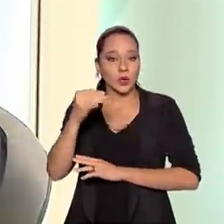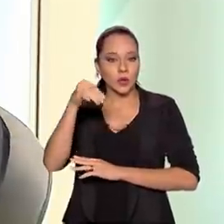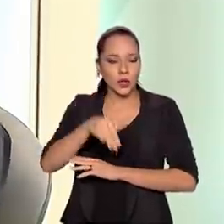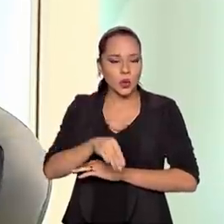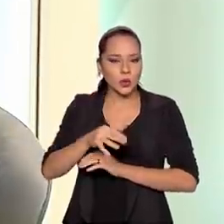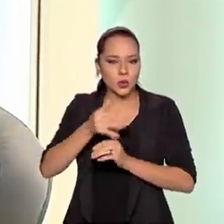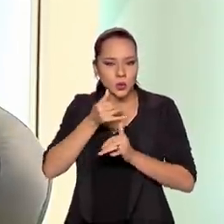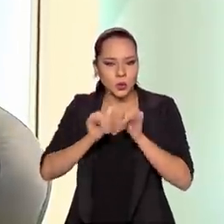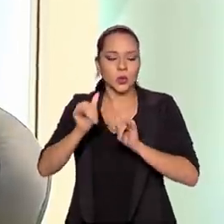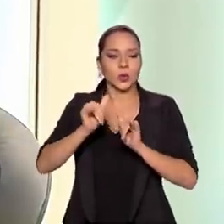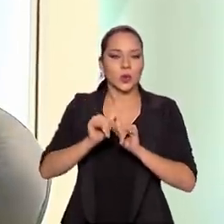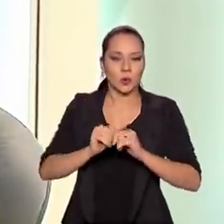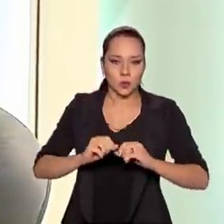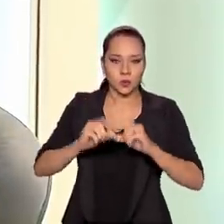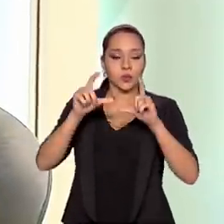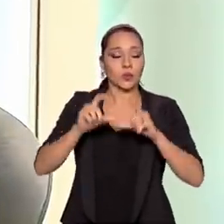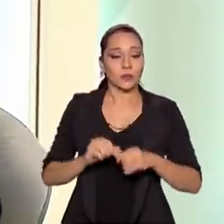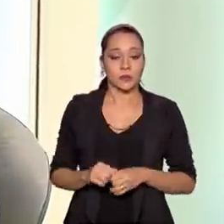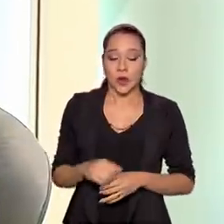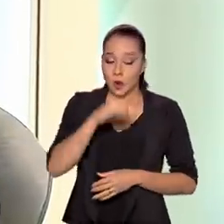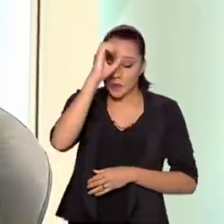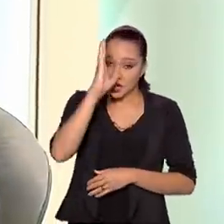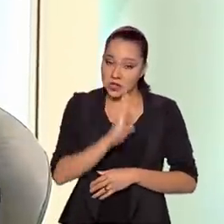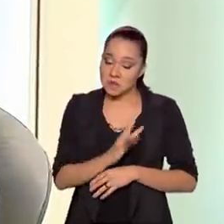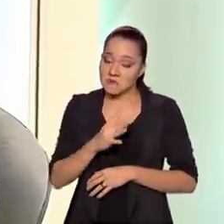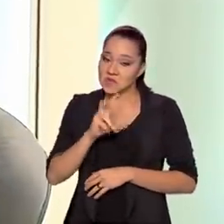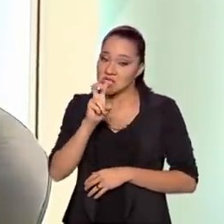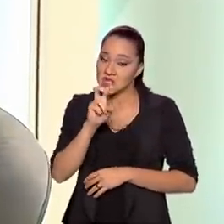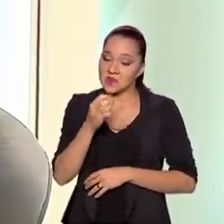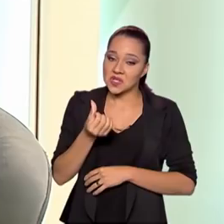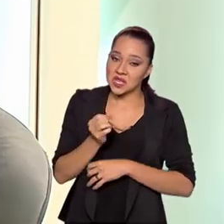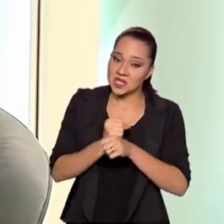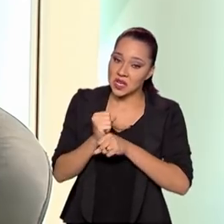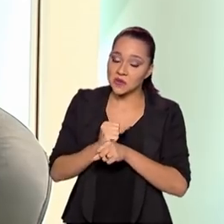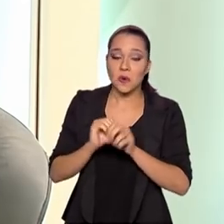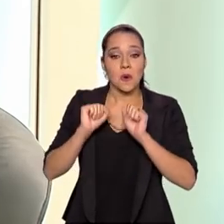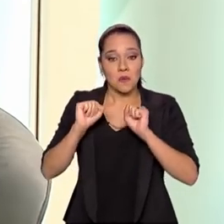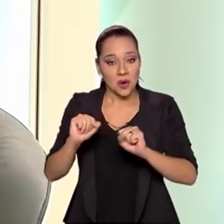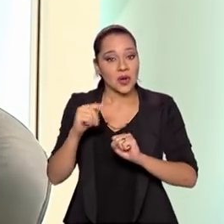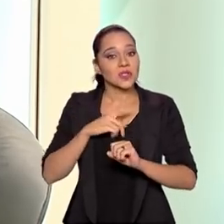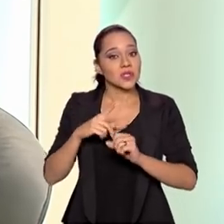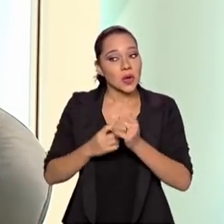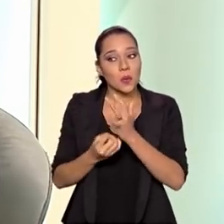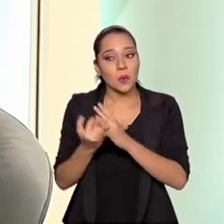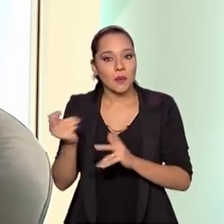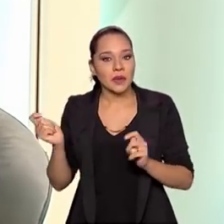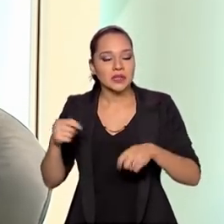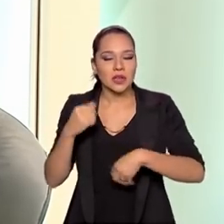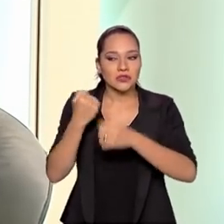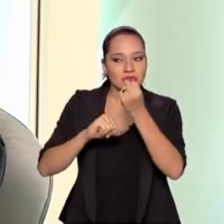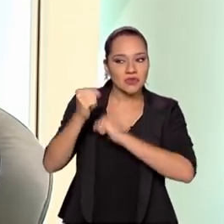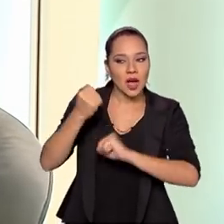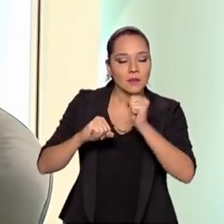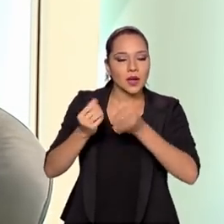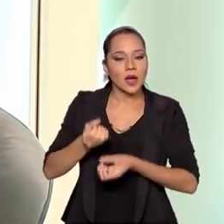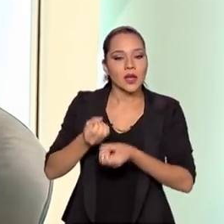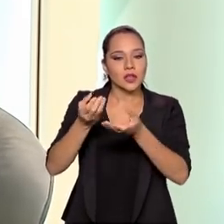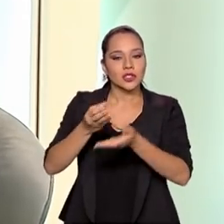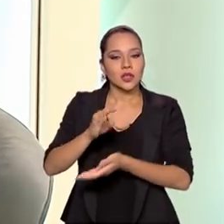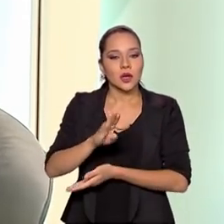O Brasil está desenvolvendo isso. Seguramente, dentro de cinco, seis anos, nós teremos uma grande capacidade de disponibilizar